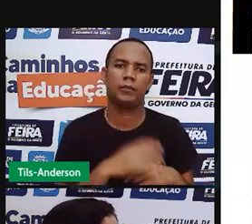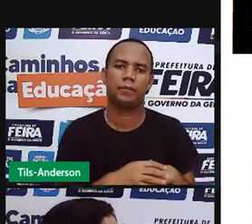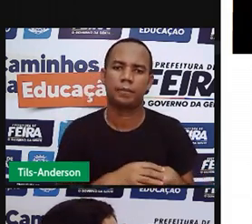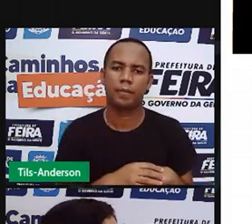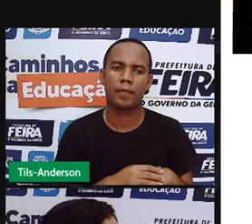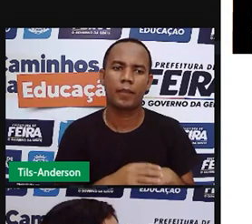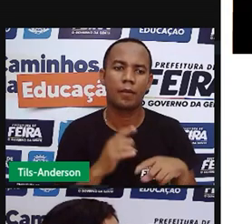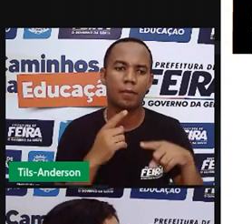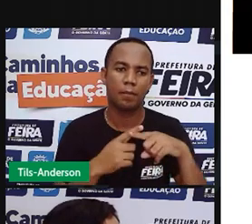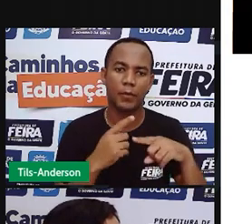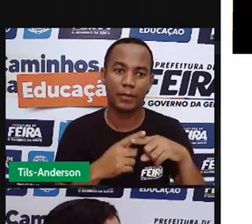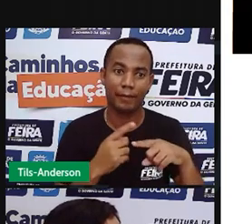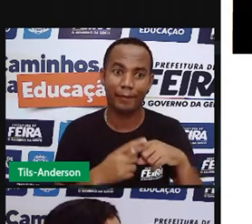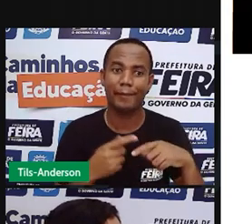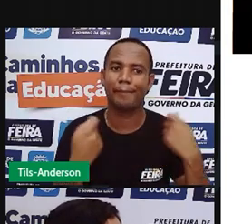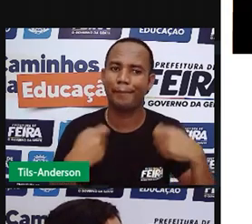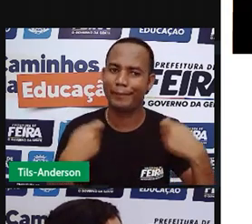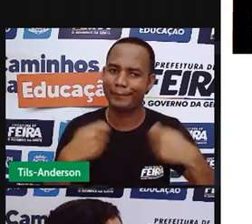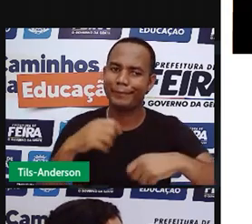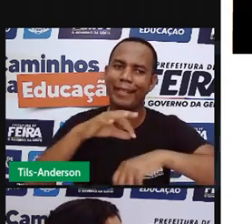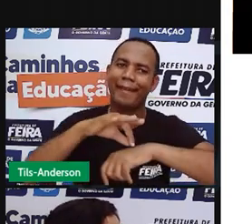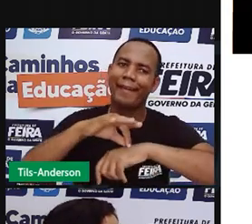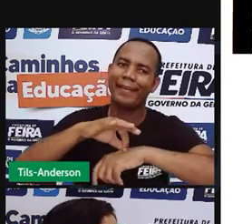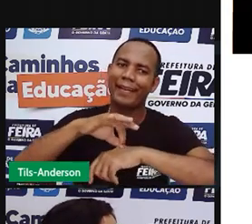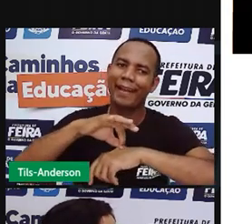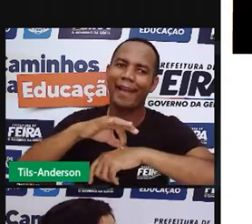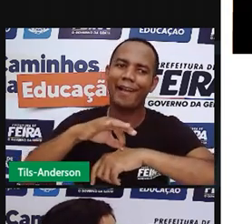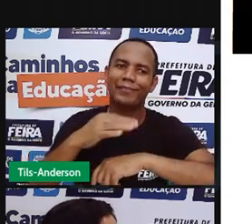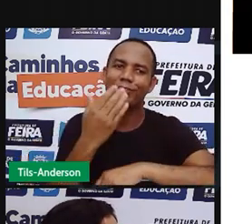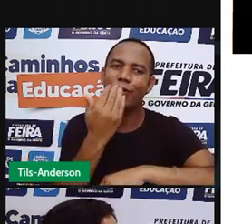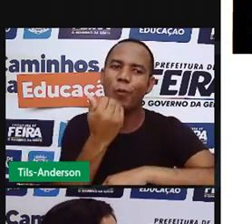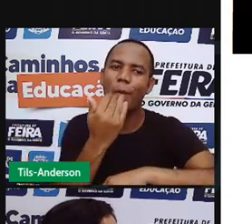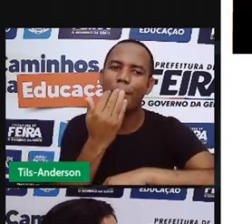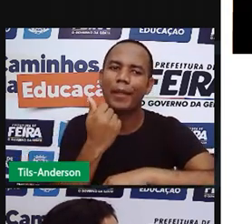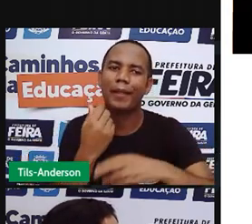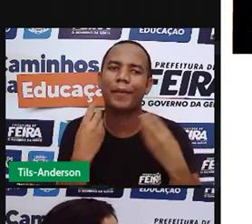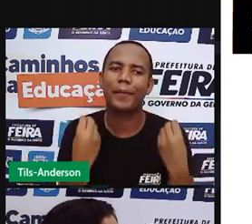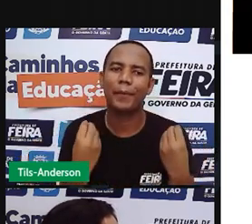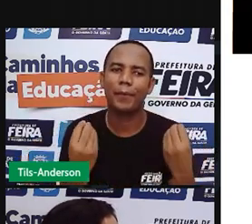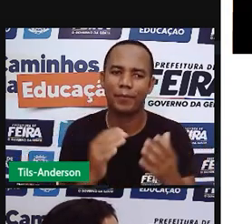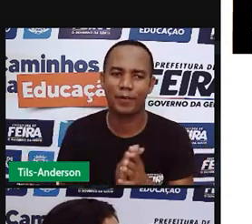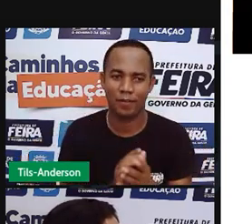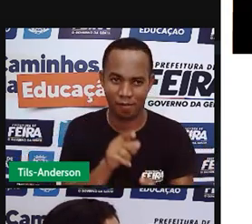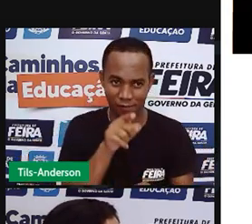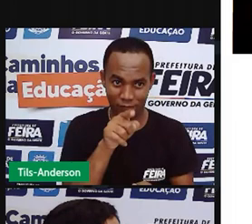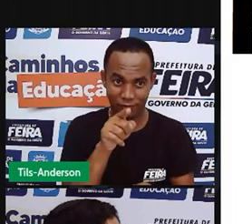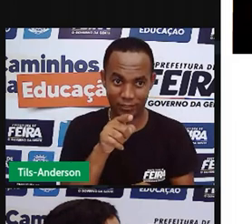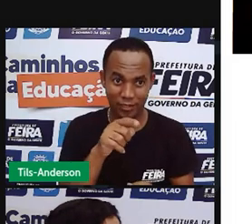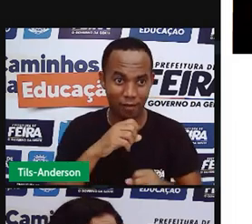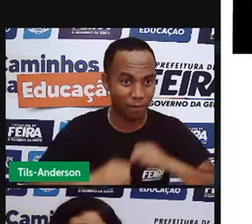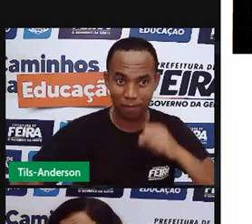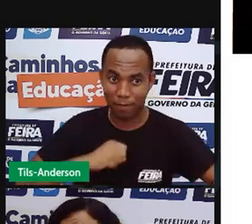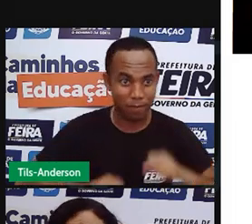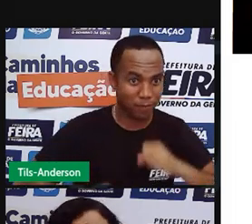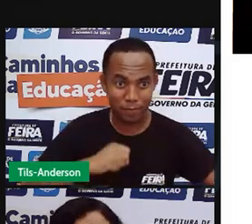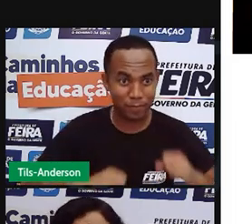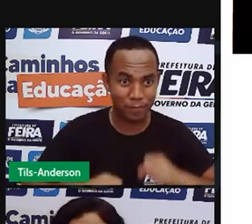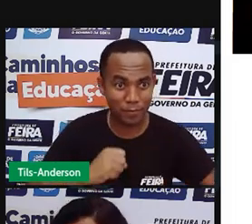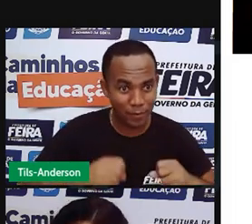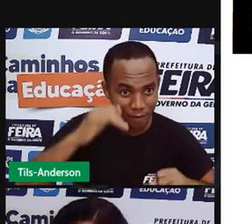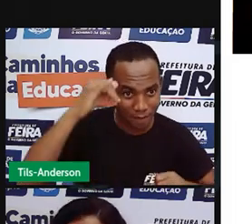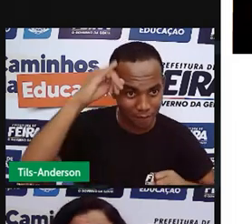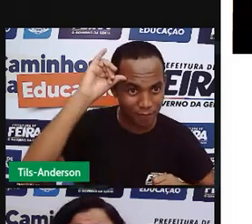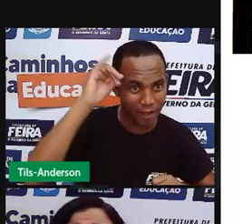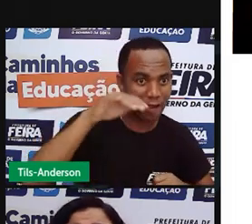gente não ia ter carne no açougue, Anderson. Quem é que ia sair correndo para pegar uma vaca no meio do mato para comer? Eu não